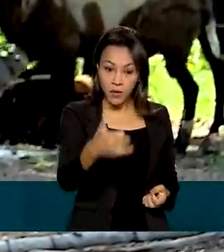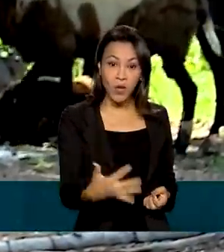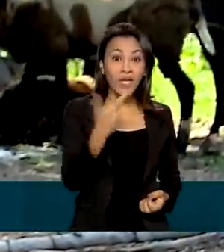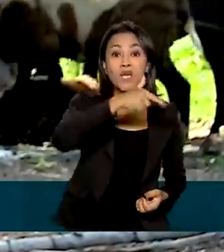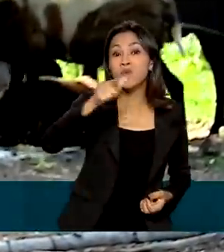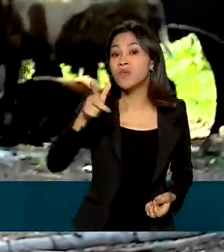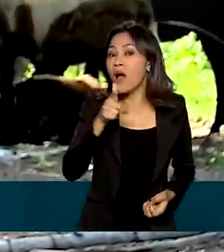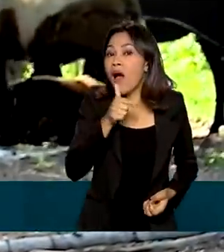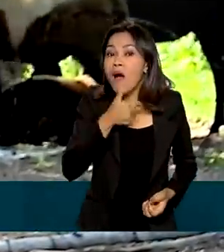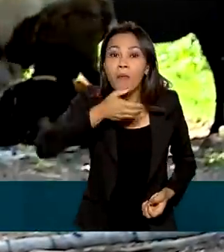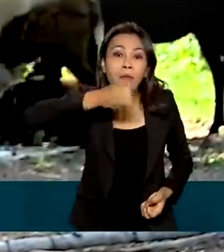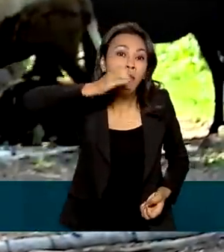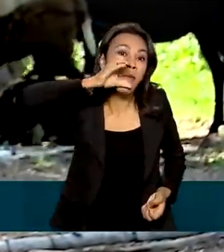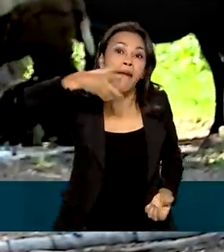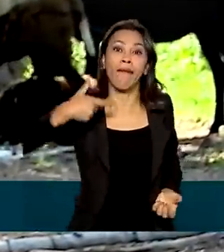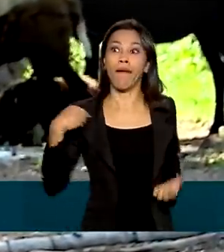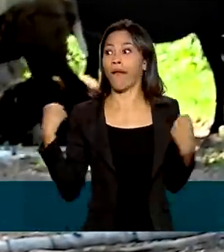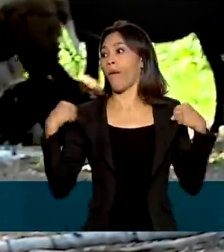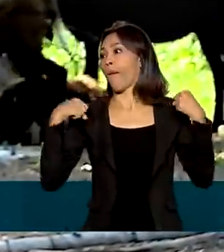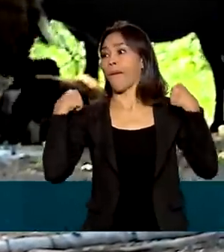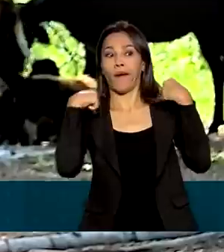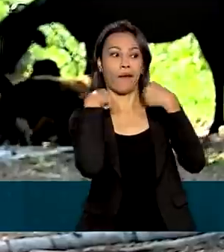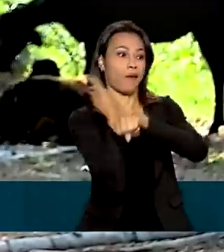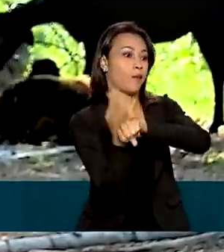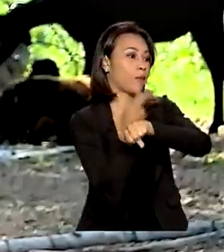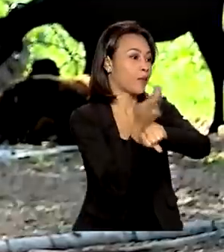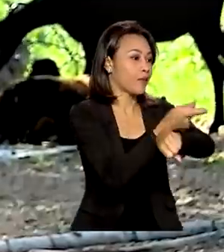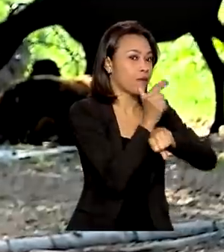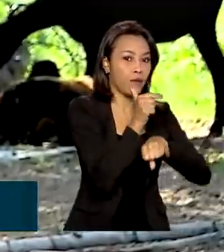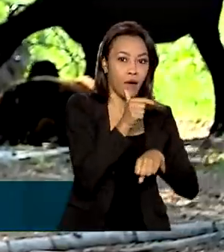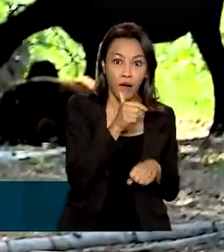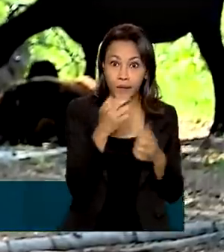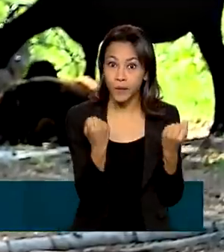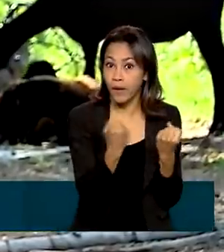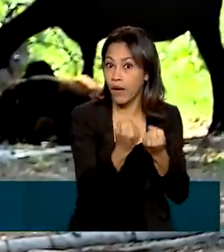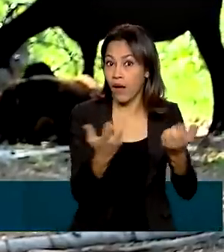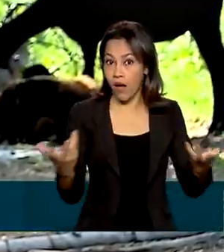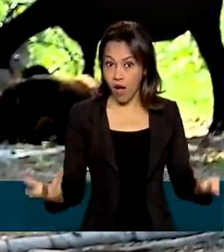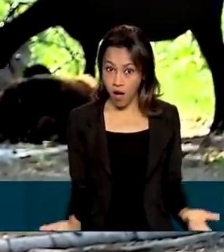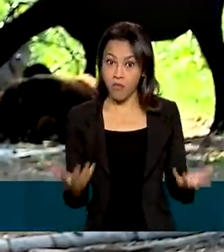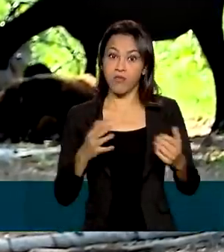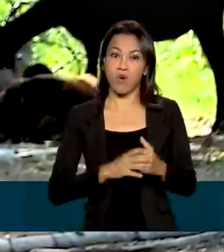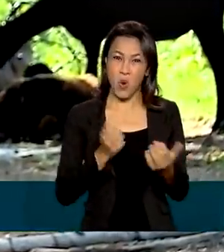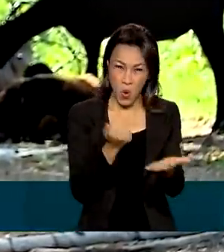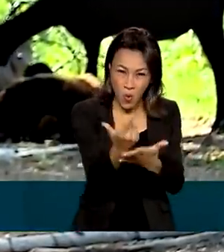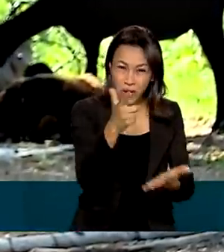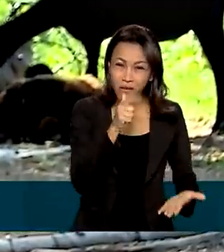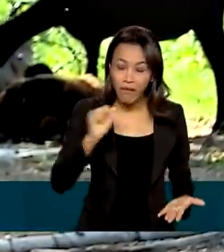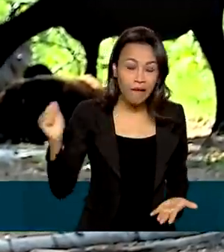tinha água para a gente beber, correndo atrás d'água no meio do mundo, num carro, comprando água cara.